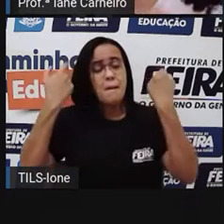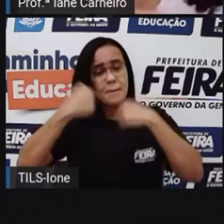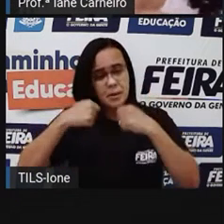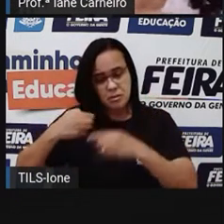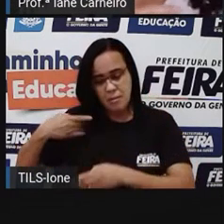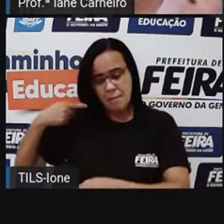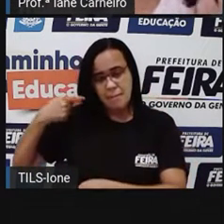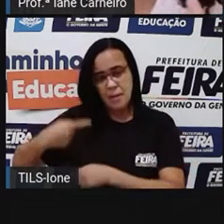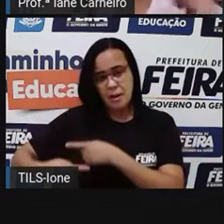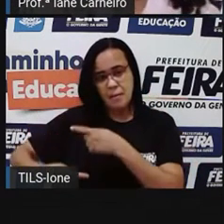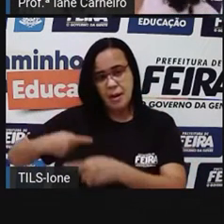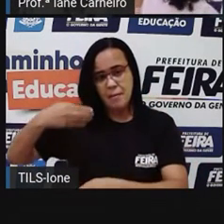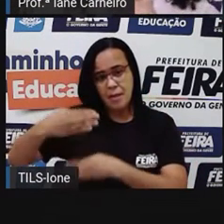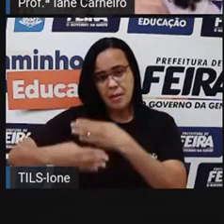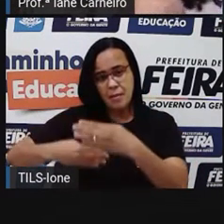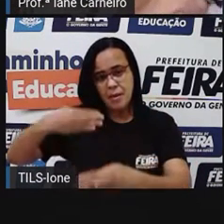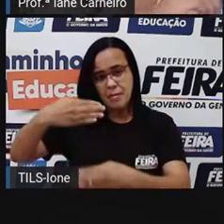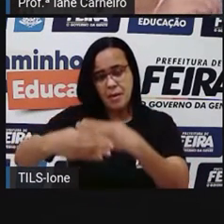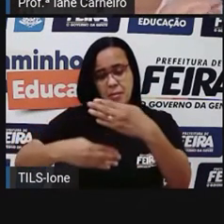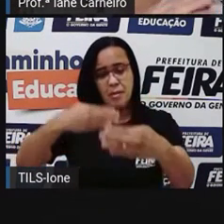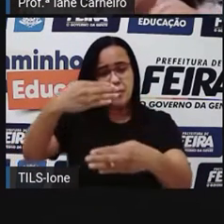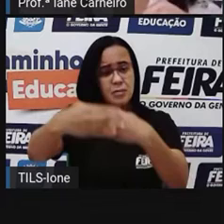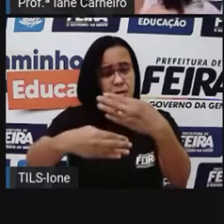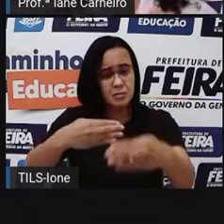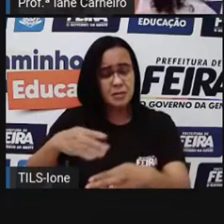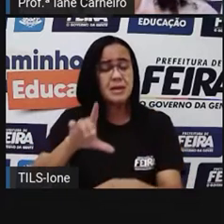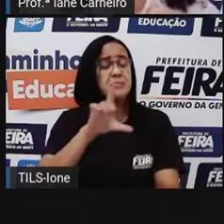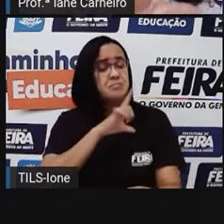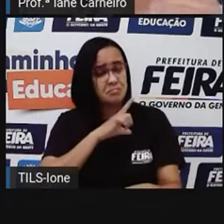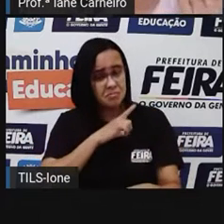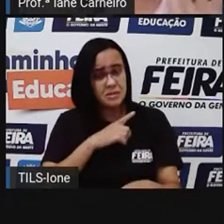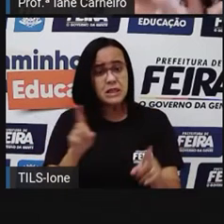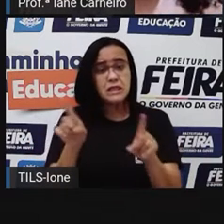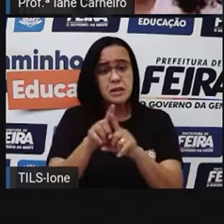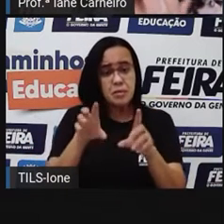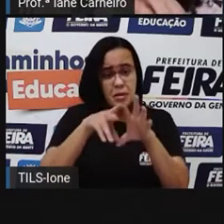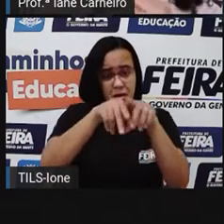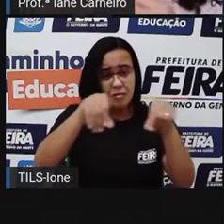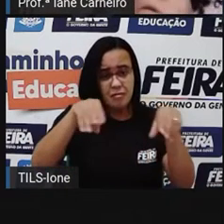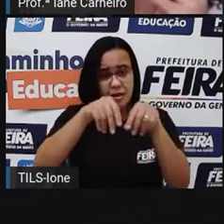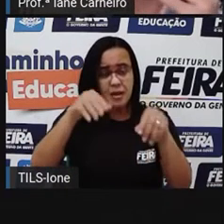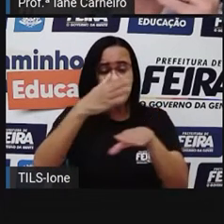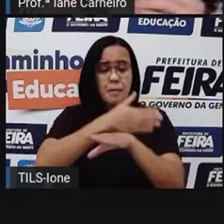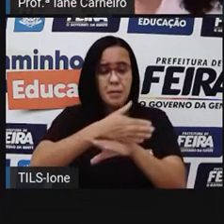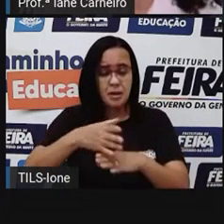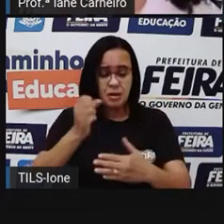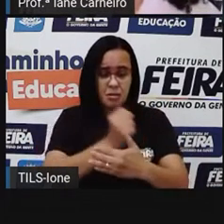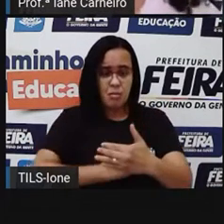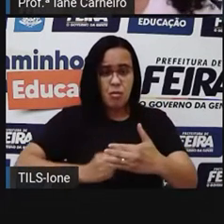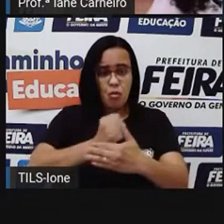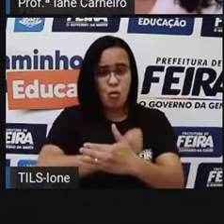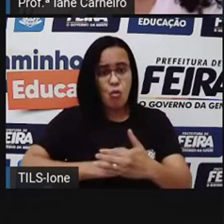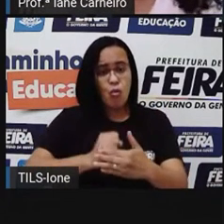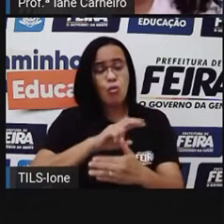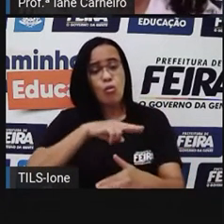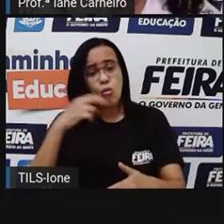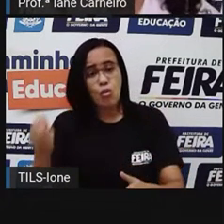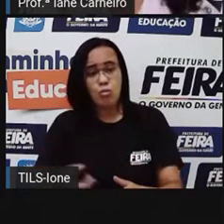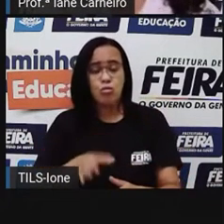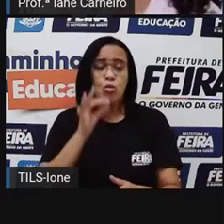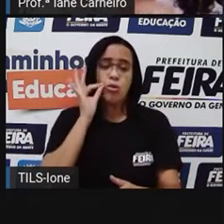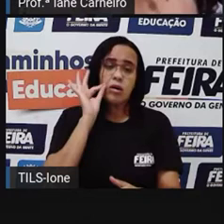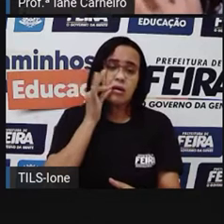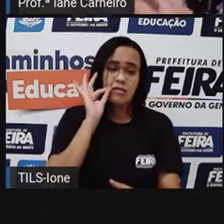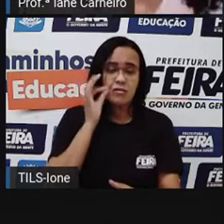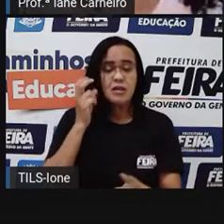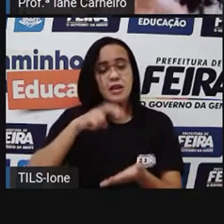né? Para a farinha de trigo, por exemplo, para fazer o bolo, para o café, né? Que você bebe aí à noite ou pela manhã.